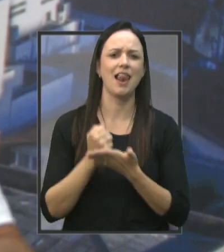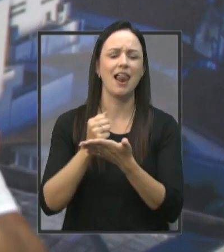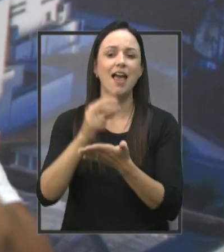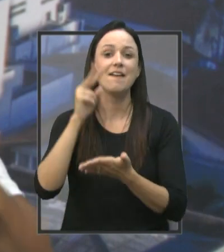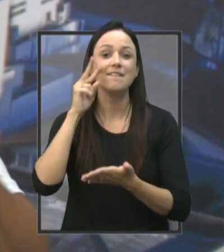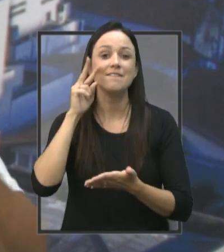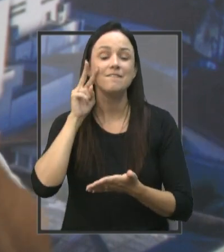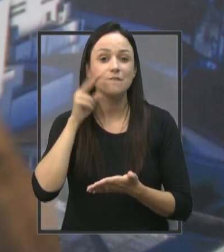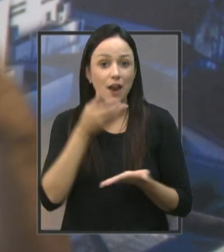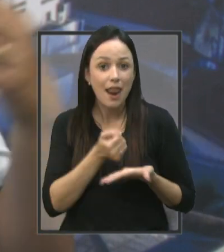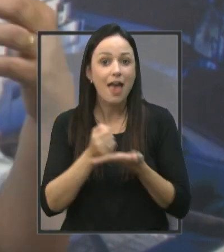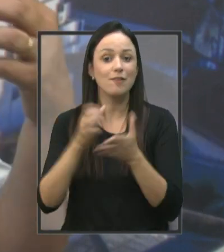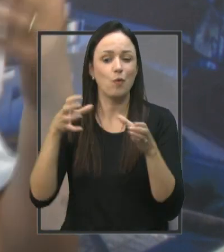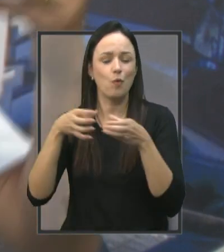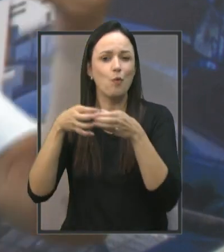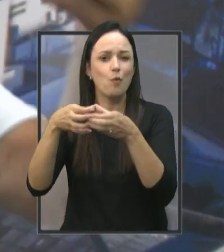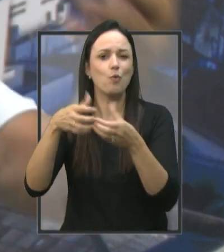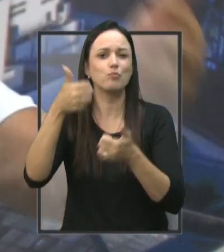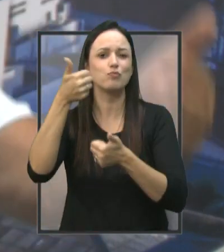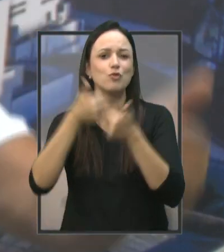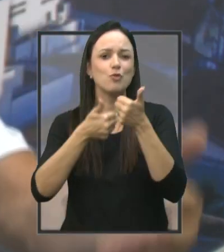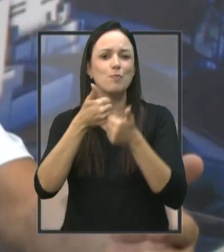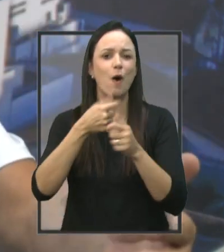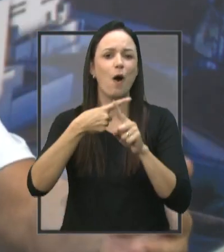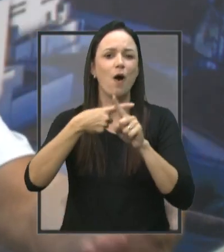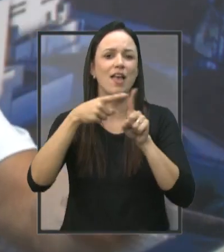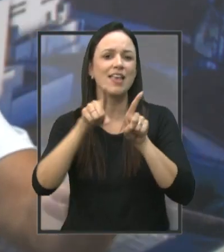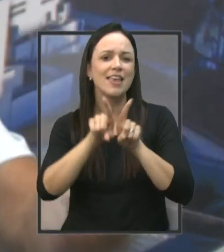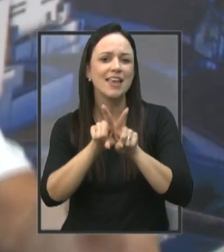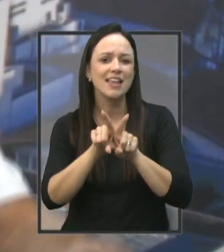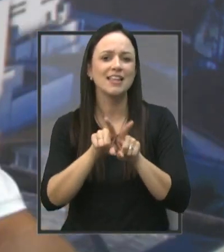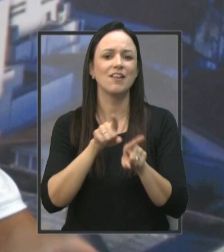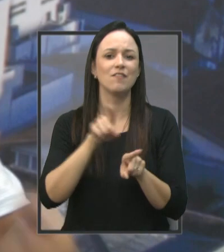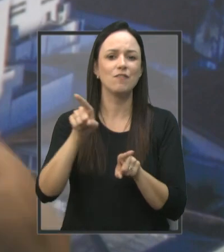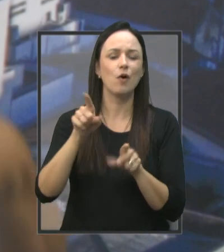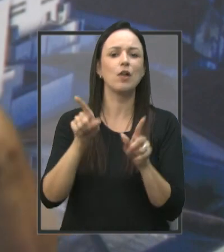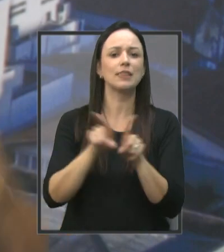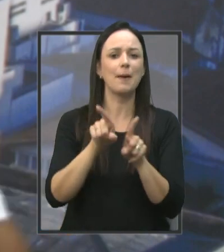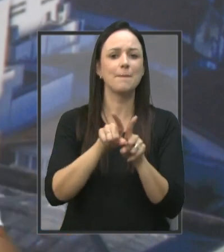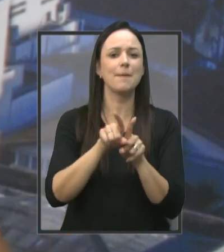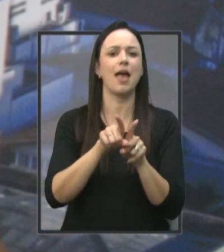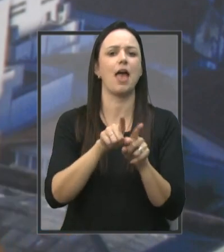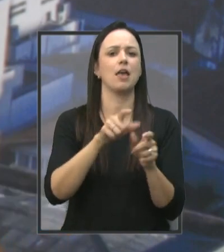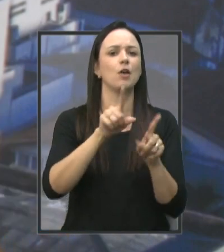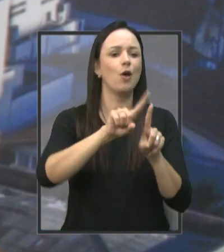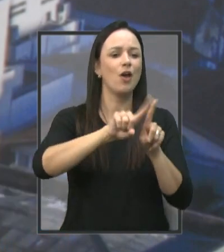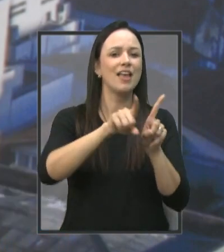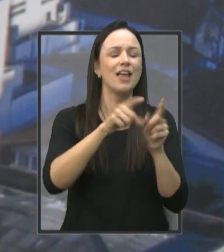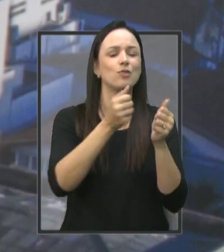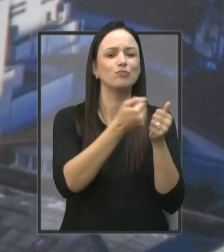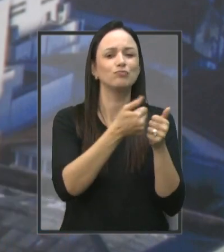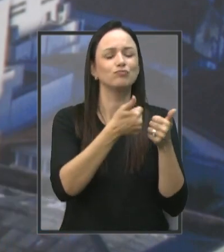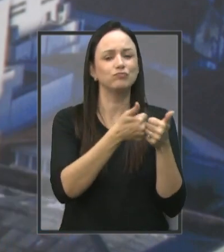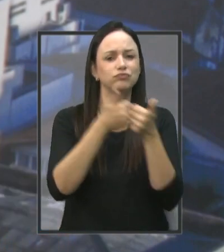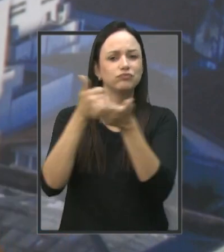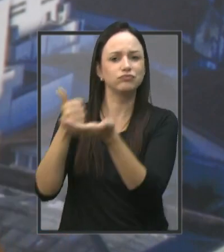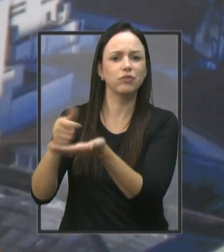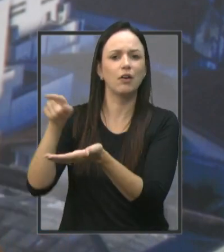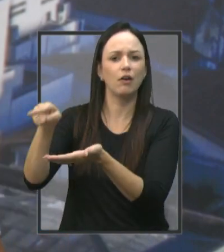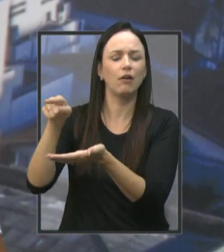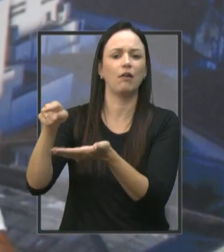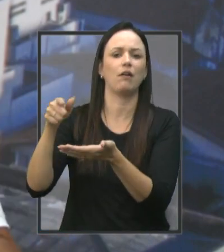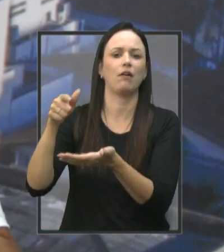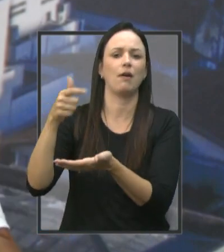15 Os meninos Do 15 Foram lá Jogar bola Com eles Nós Levamos no shopping